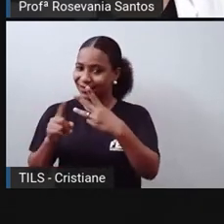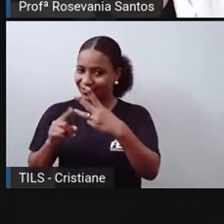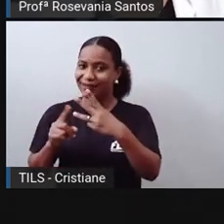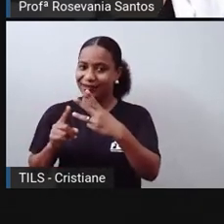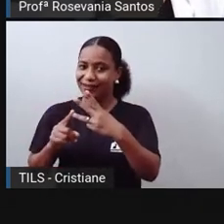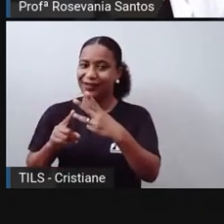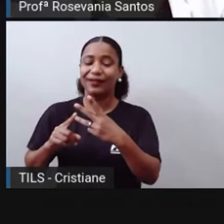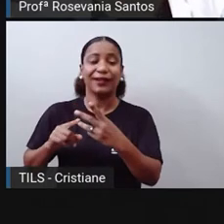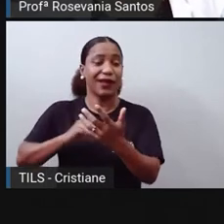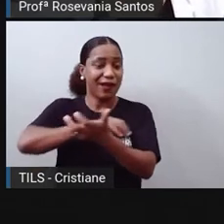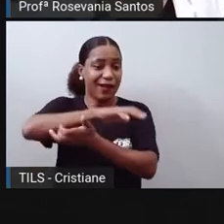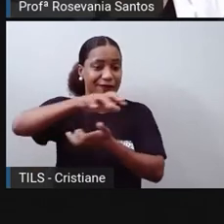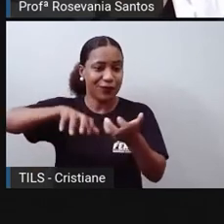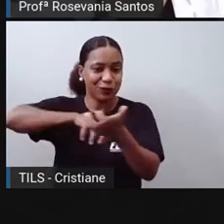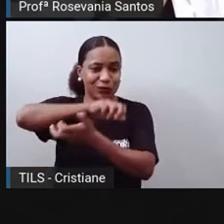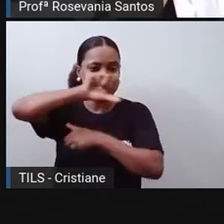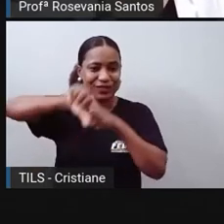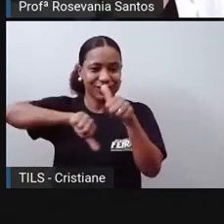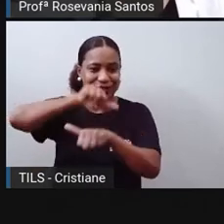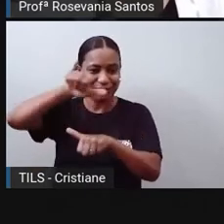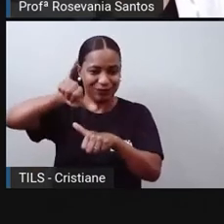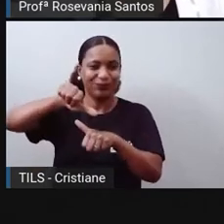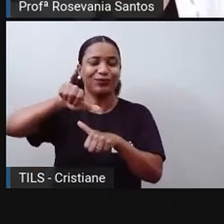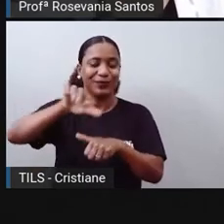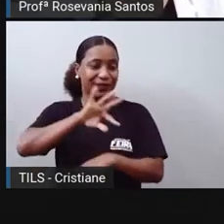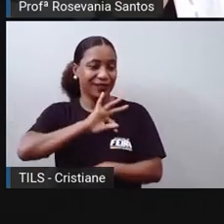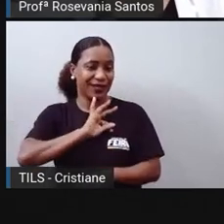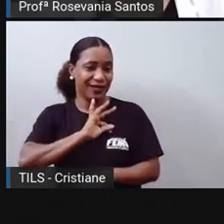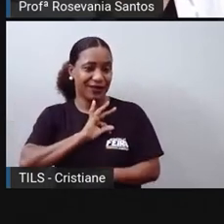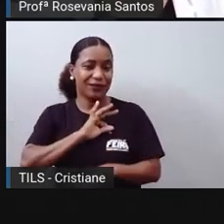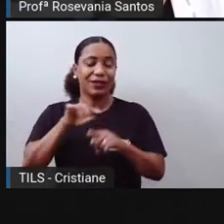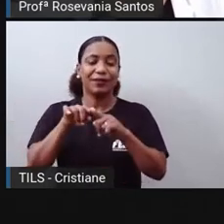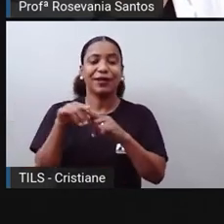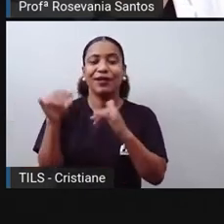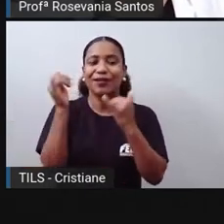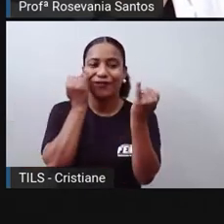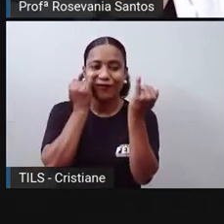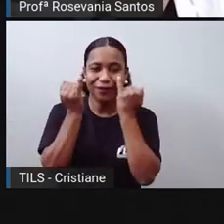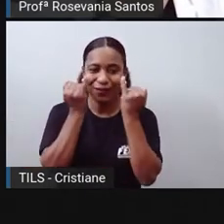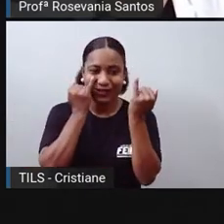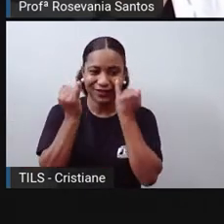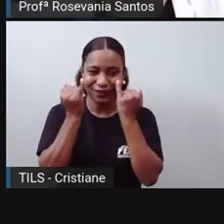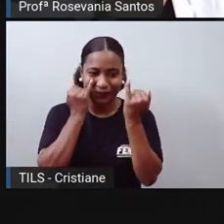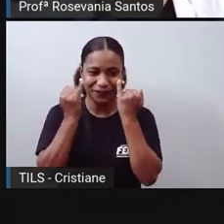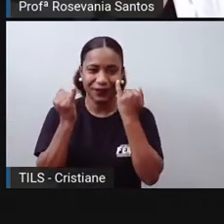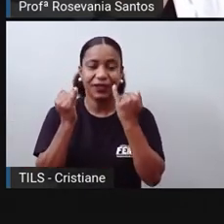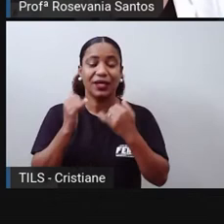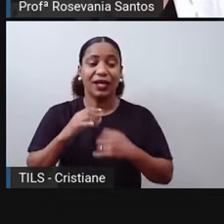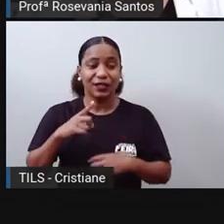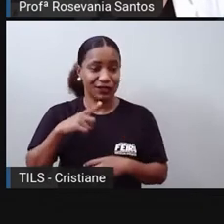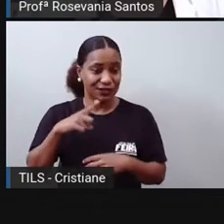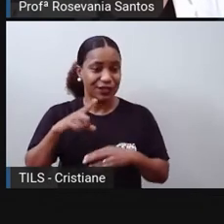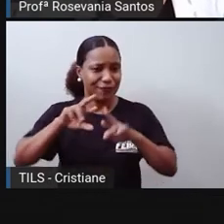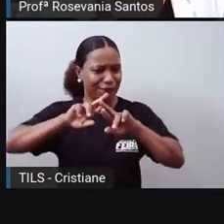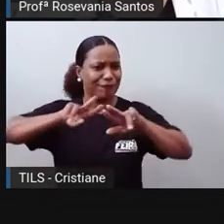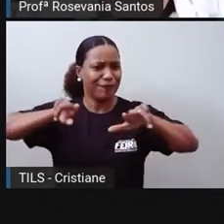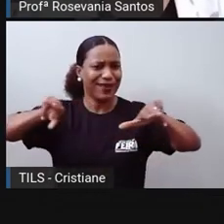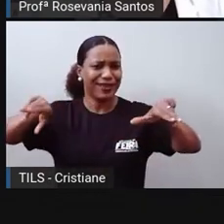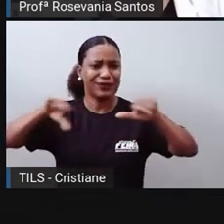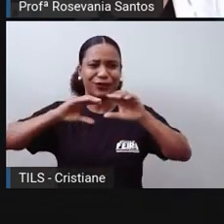esse meio técnico e informacional. E aqui a gente tinha muitas, né, vamos dizer assim, as